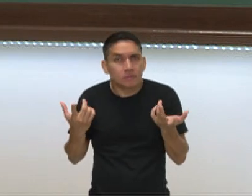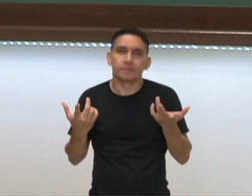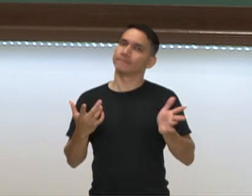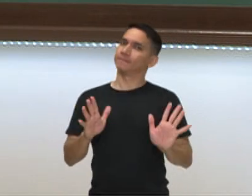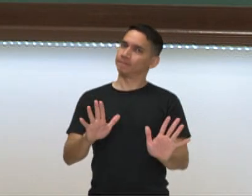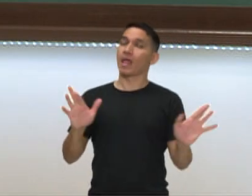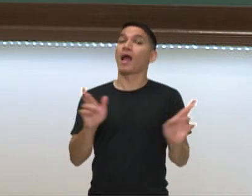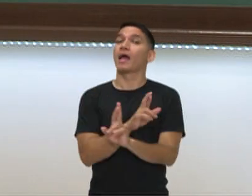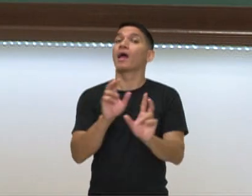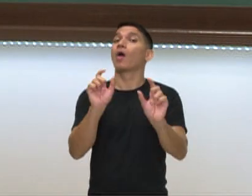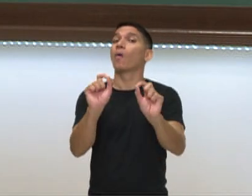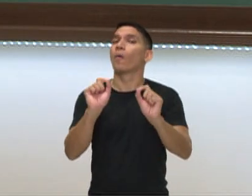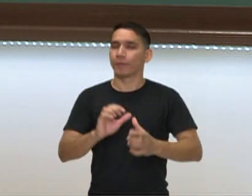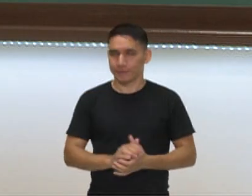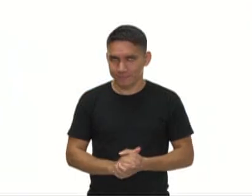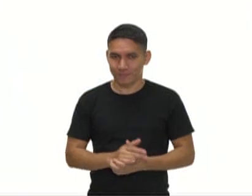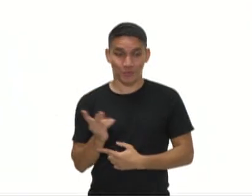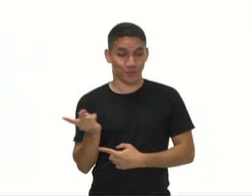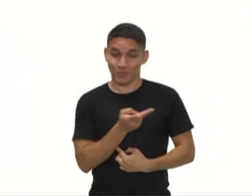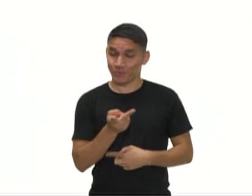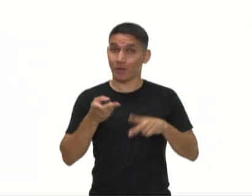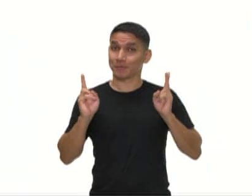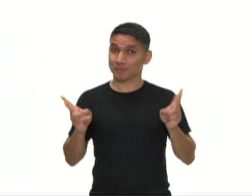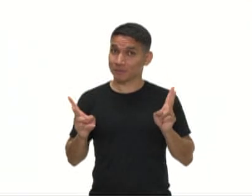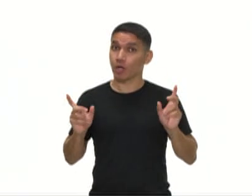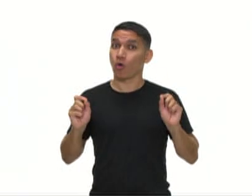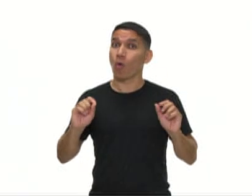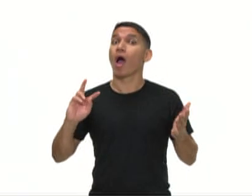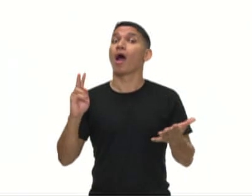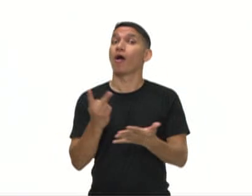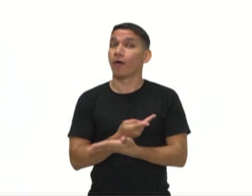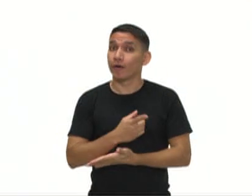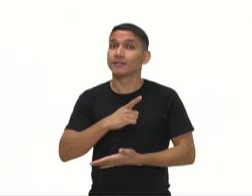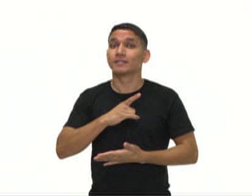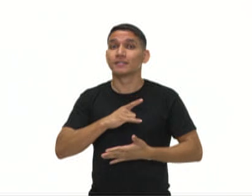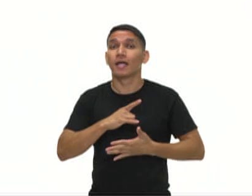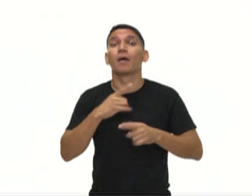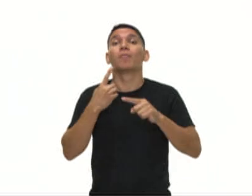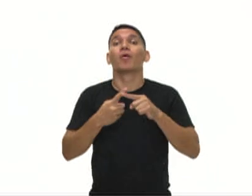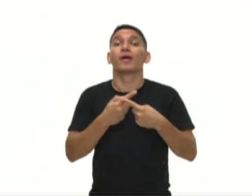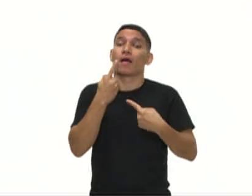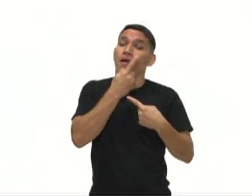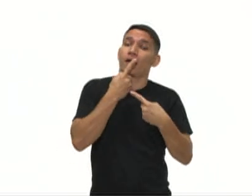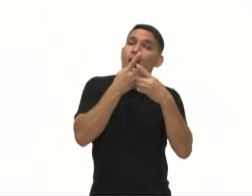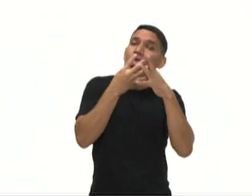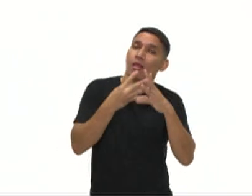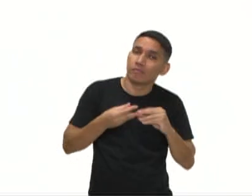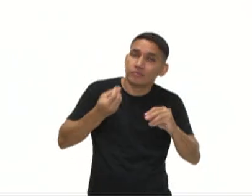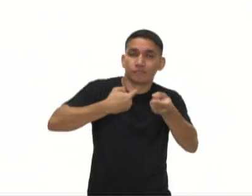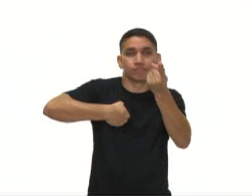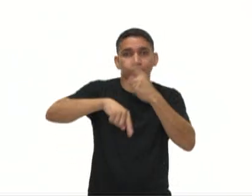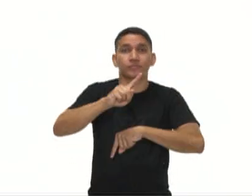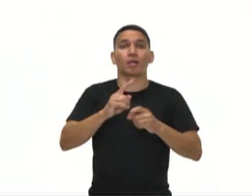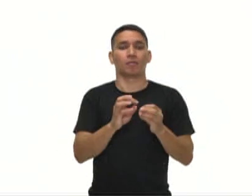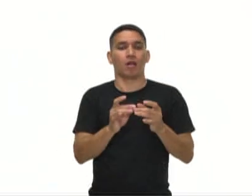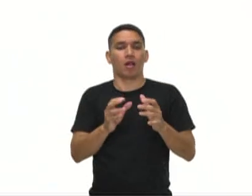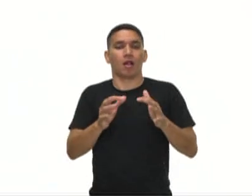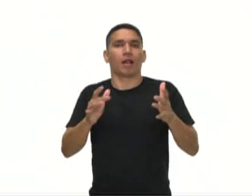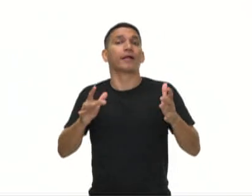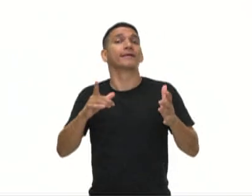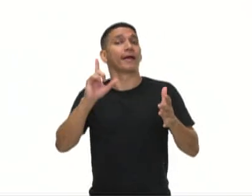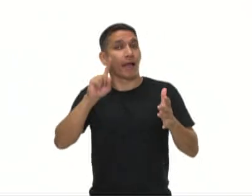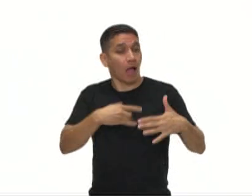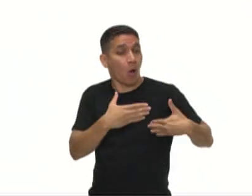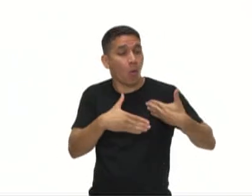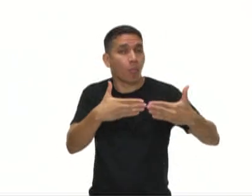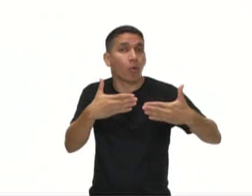A relação é o seguinte, ambos, tanto um quanto o outro, ocorrem graças à degradação da glicose por meio da fermentação, que